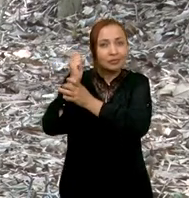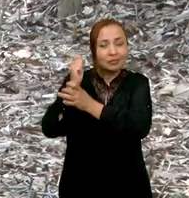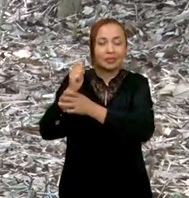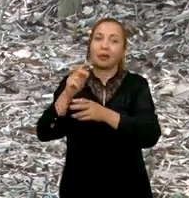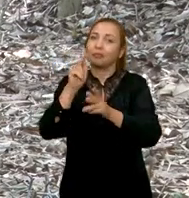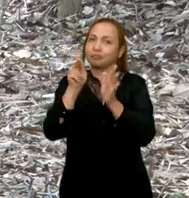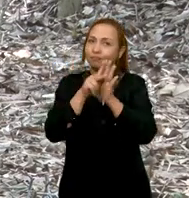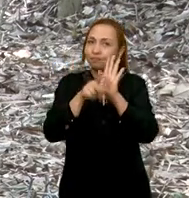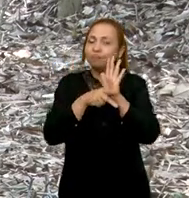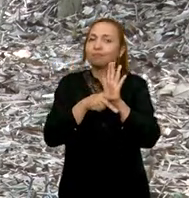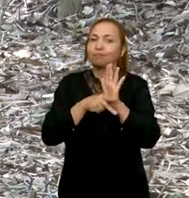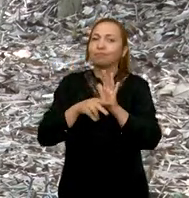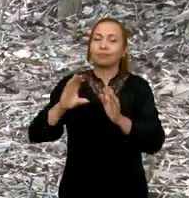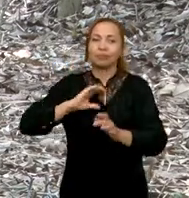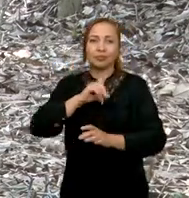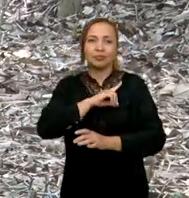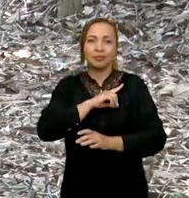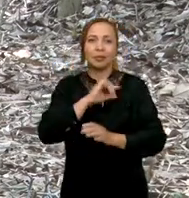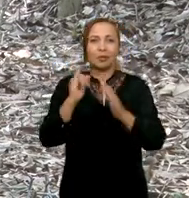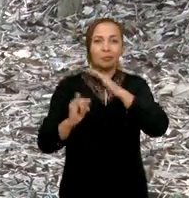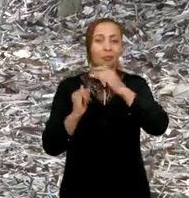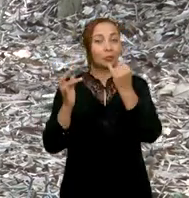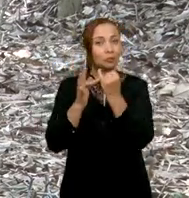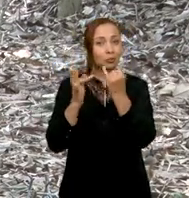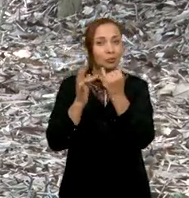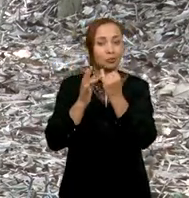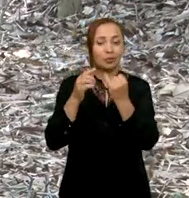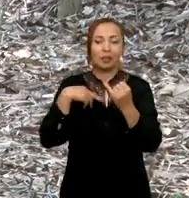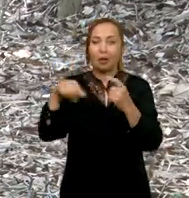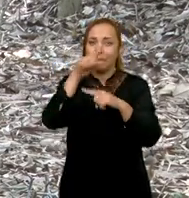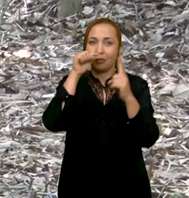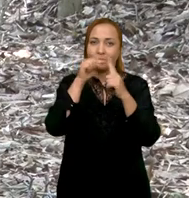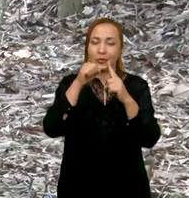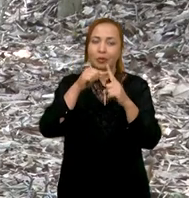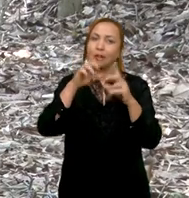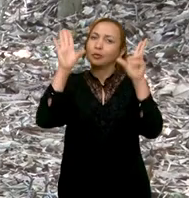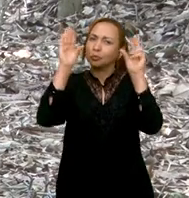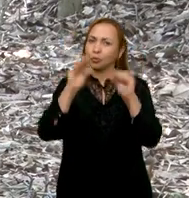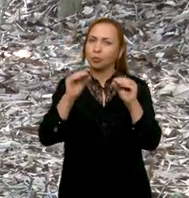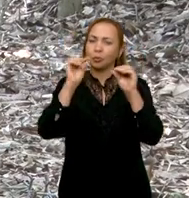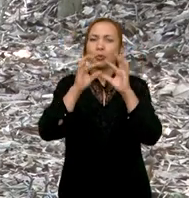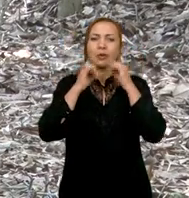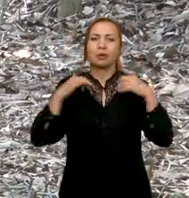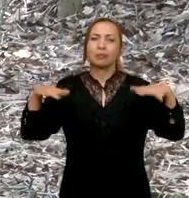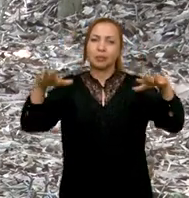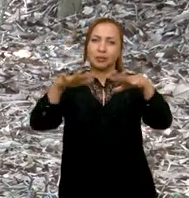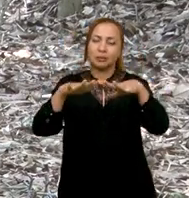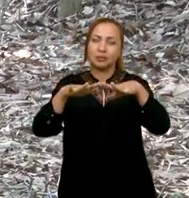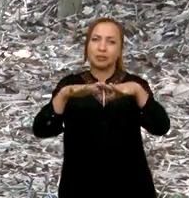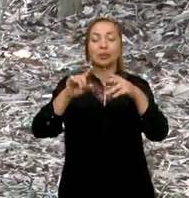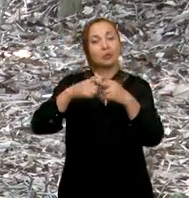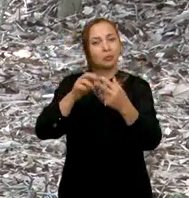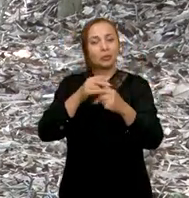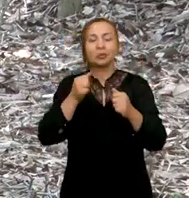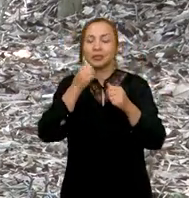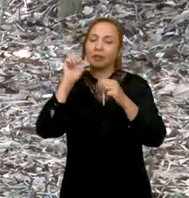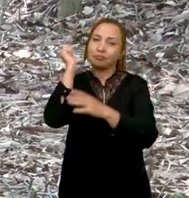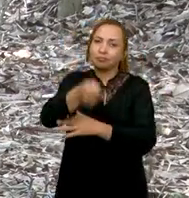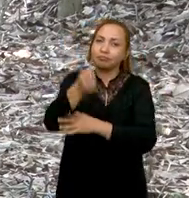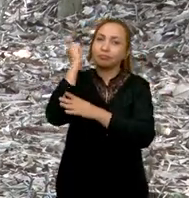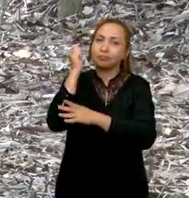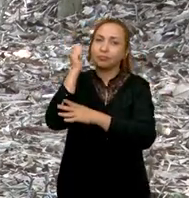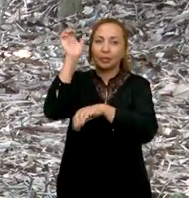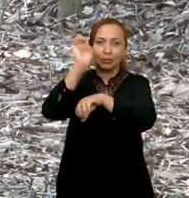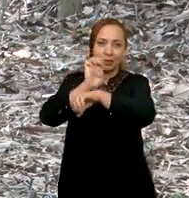projeto coordenado pelo Instituto Federal do Maranhão tem como objetivo amenizar o impacto da pandemia na produção pesqueira dos pequenos